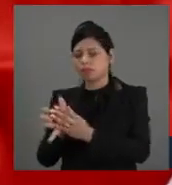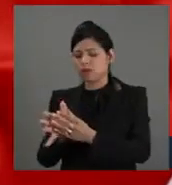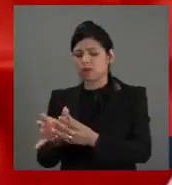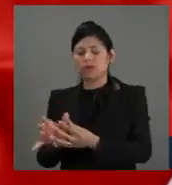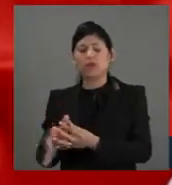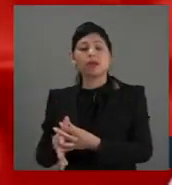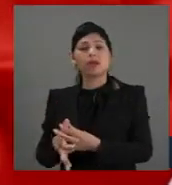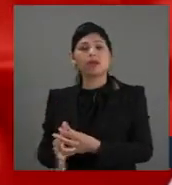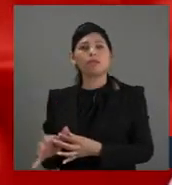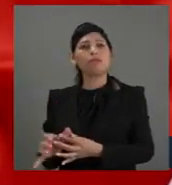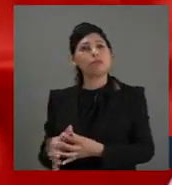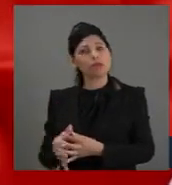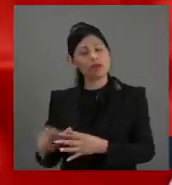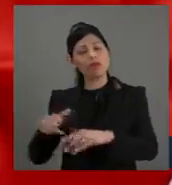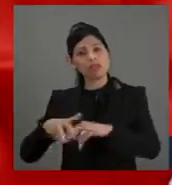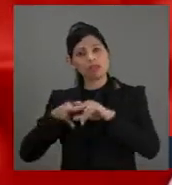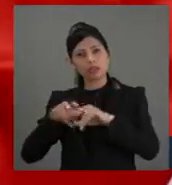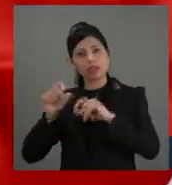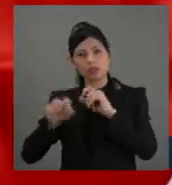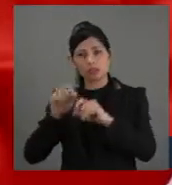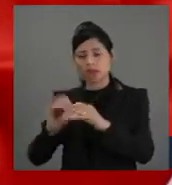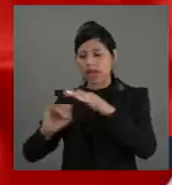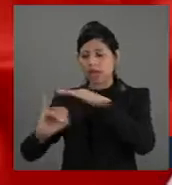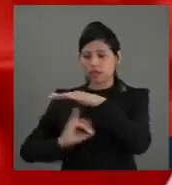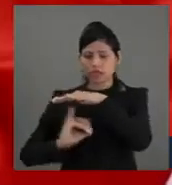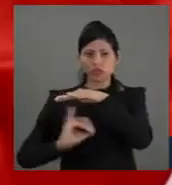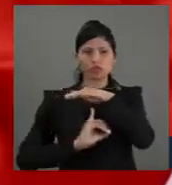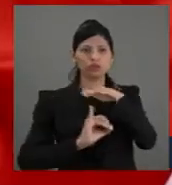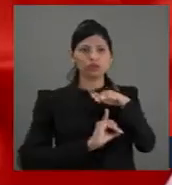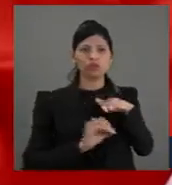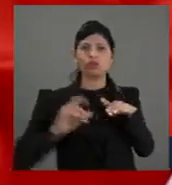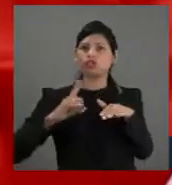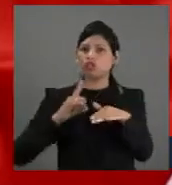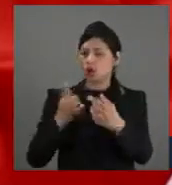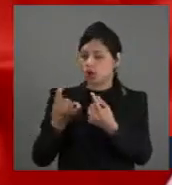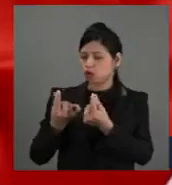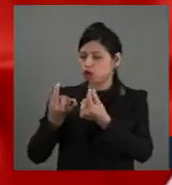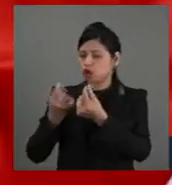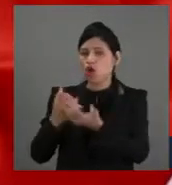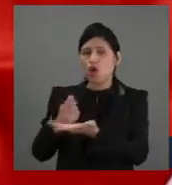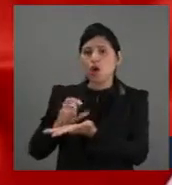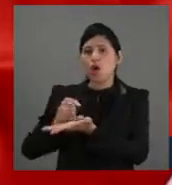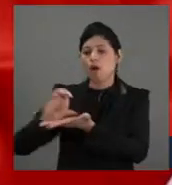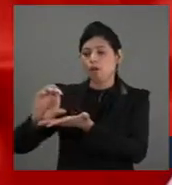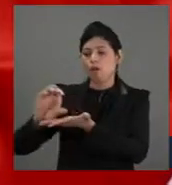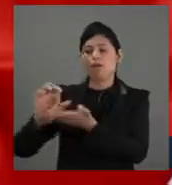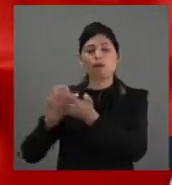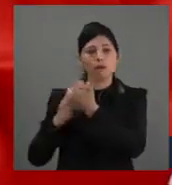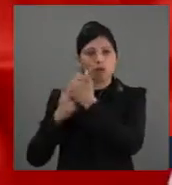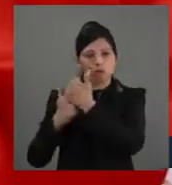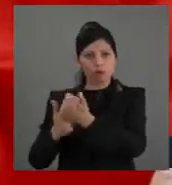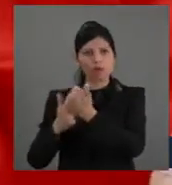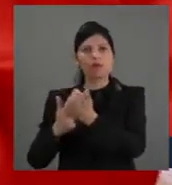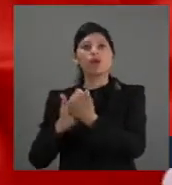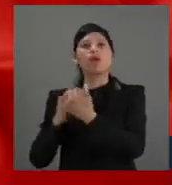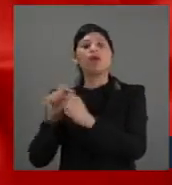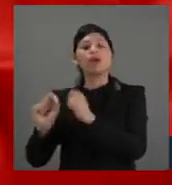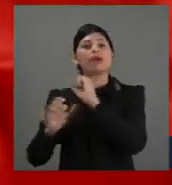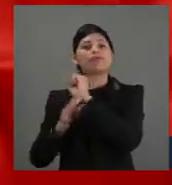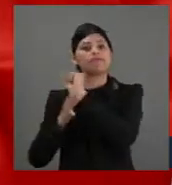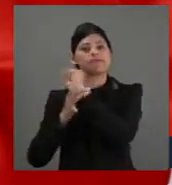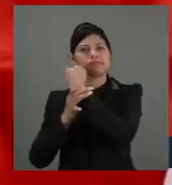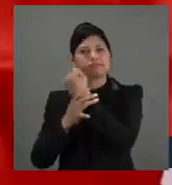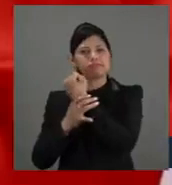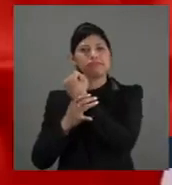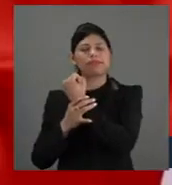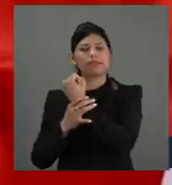Essas instituições receberão, assim, apoio do poder público para garantir uma